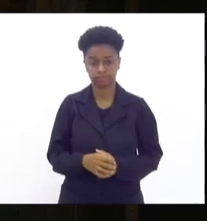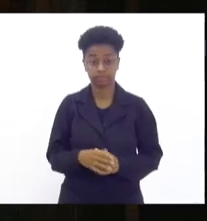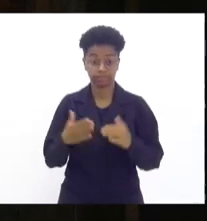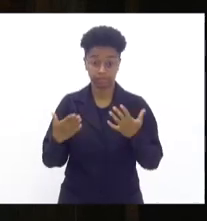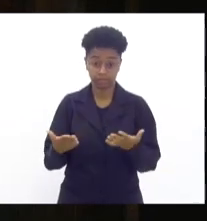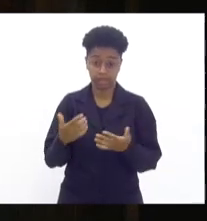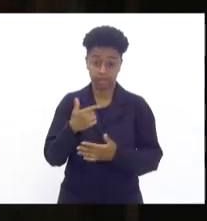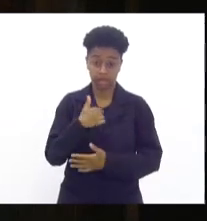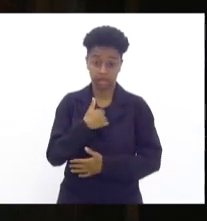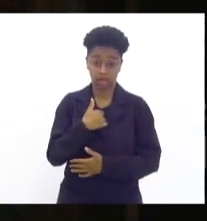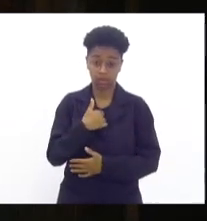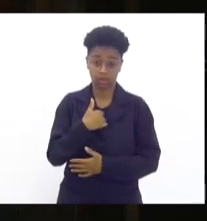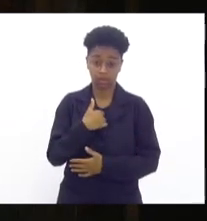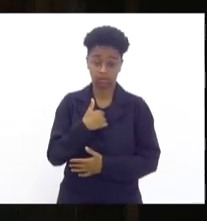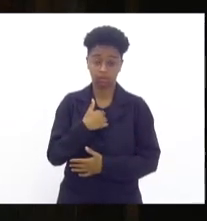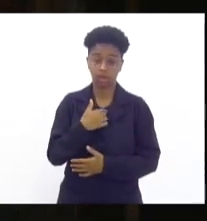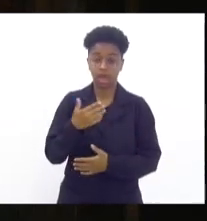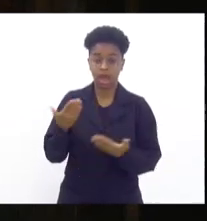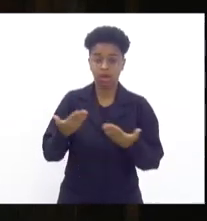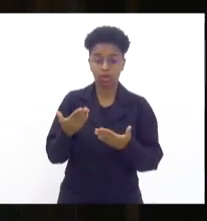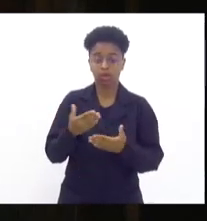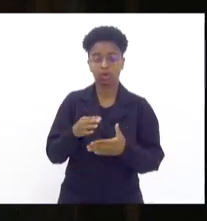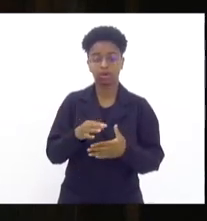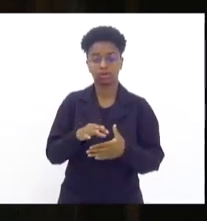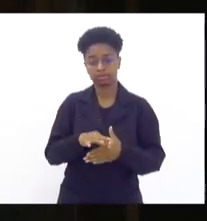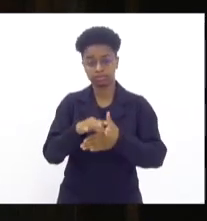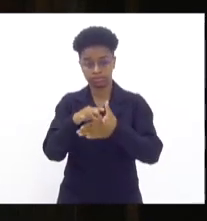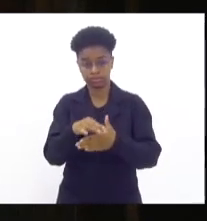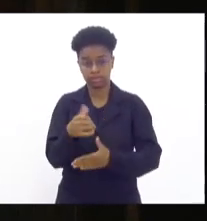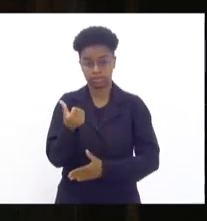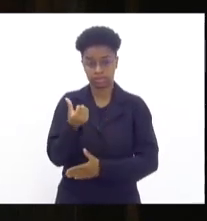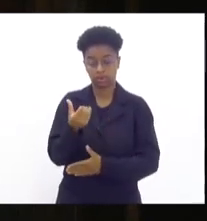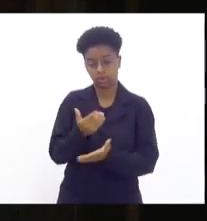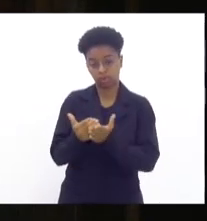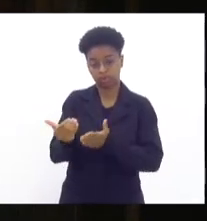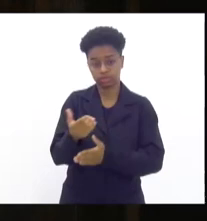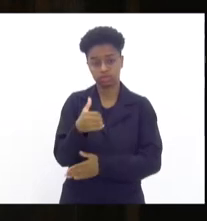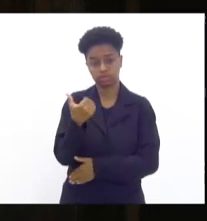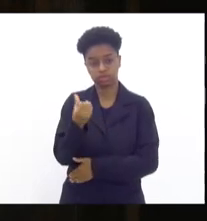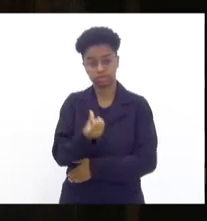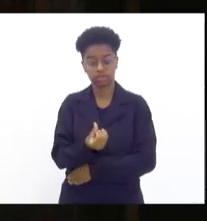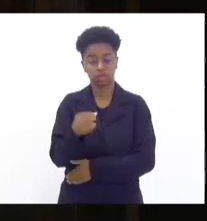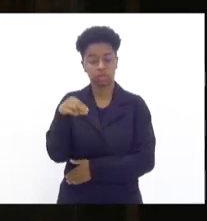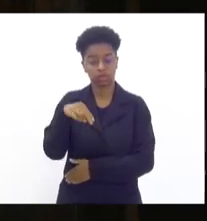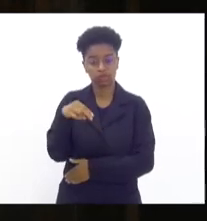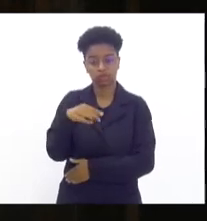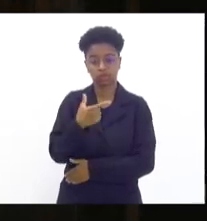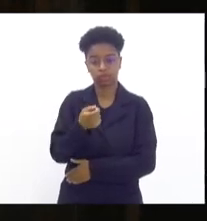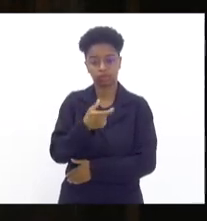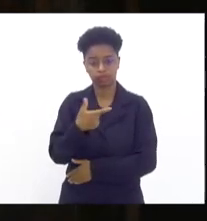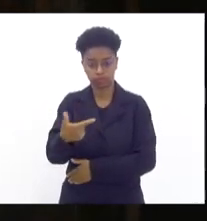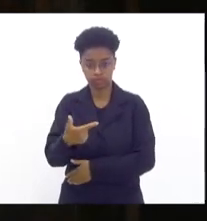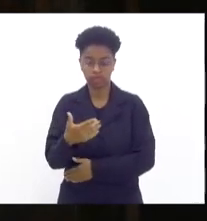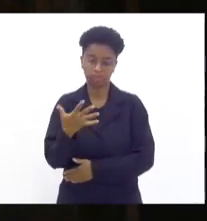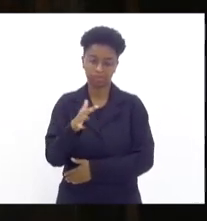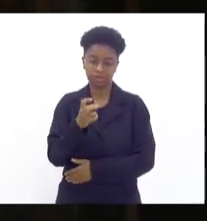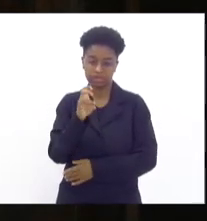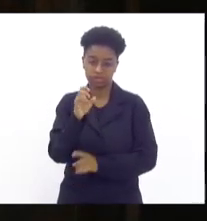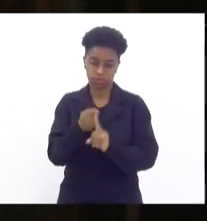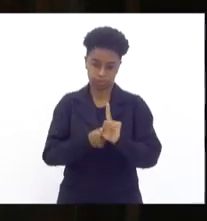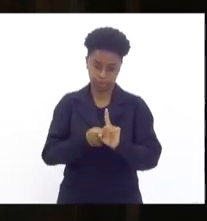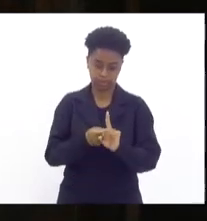estou delegado titular da 38 DP Braz de Pena desde 16 de novembro de 2022, então, pouco mais de cinco meses.